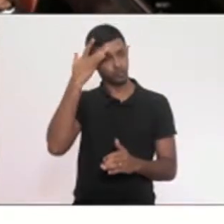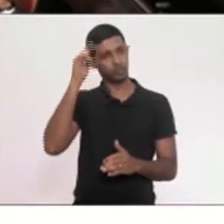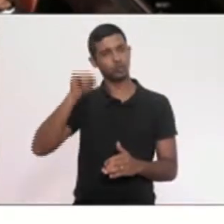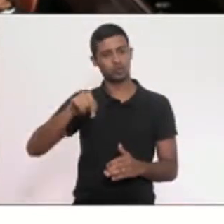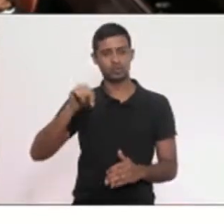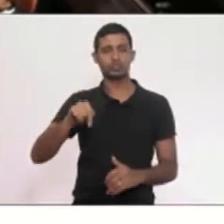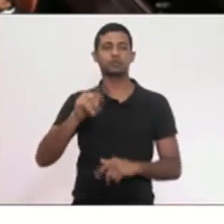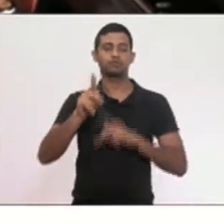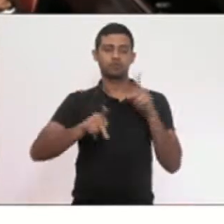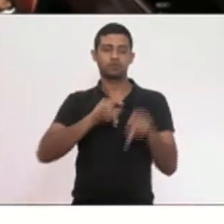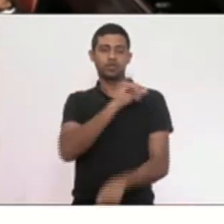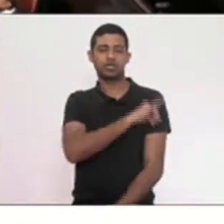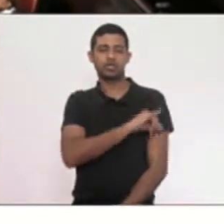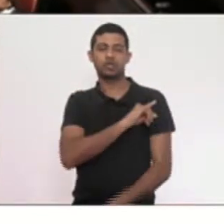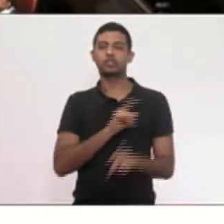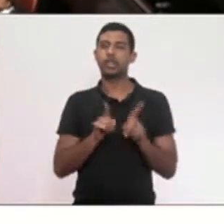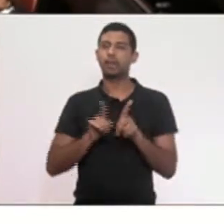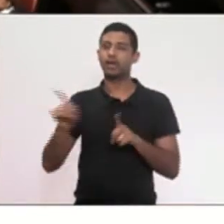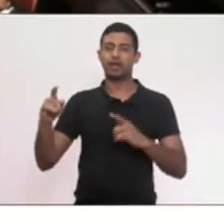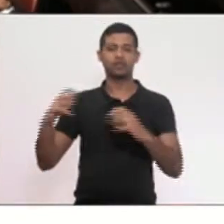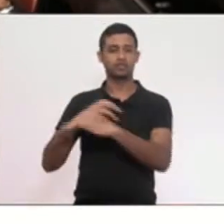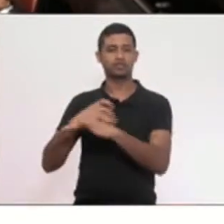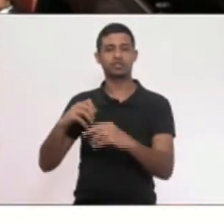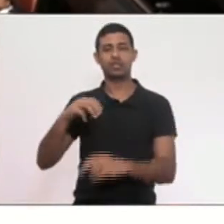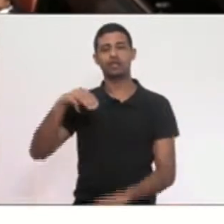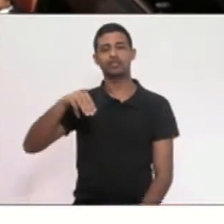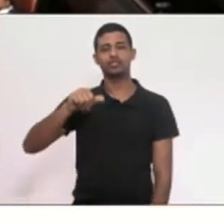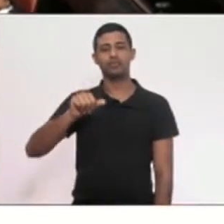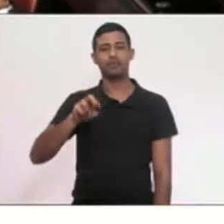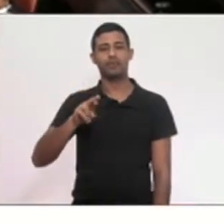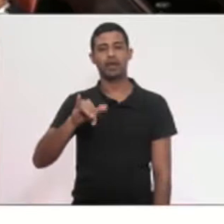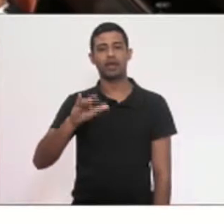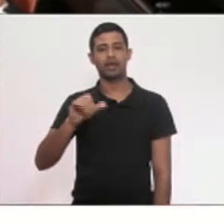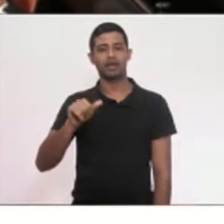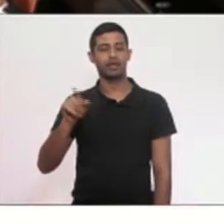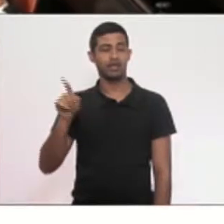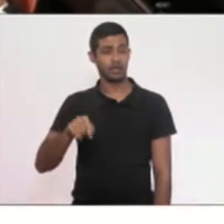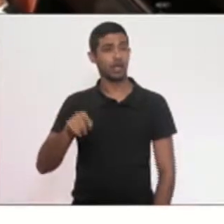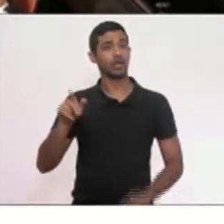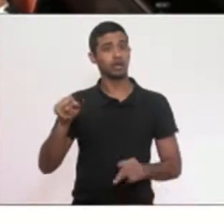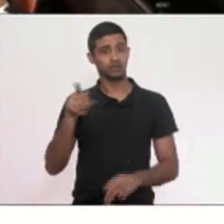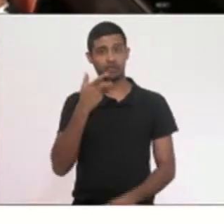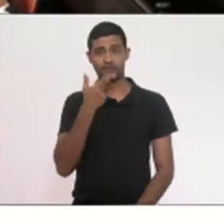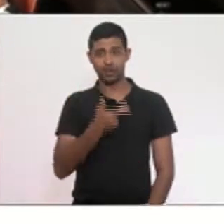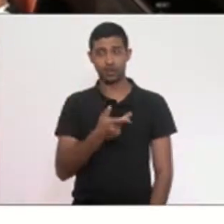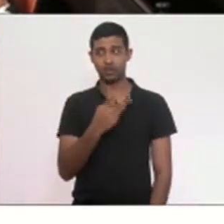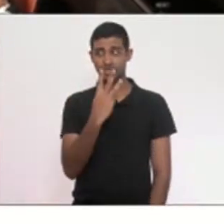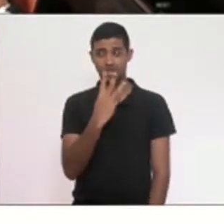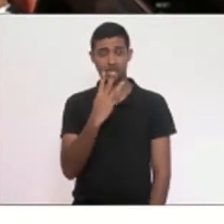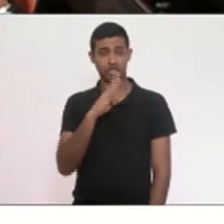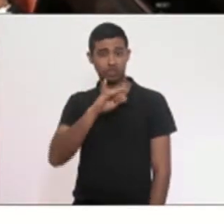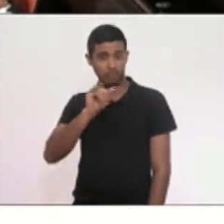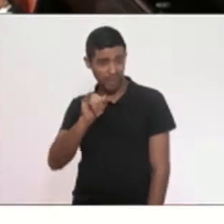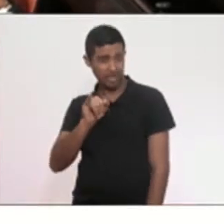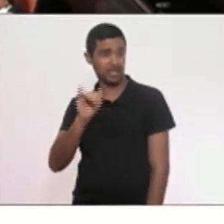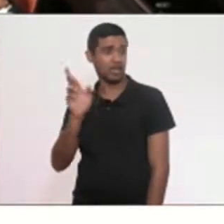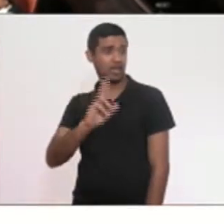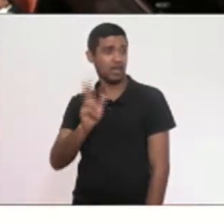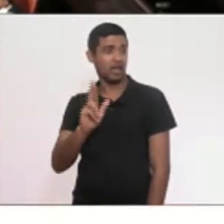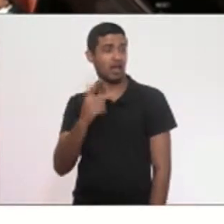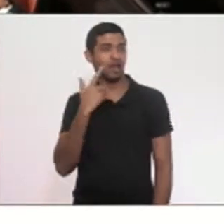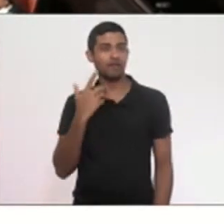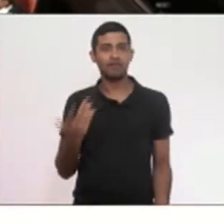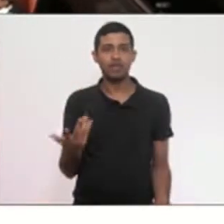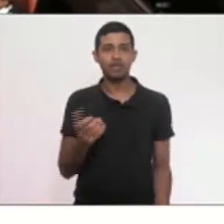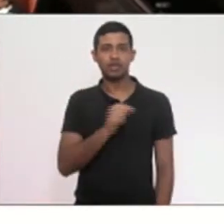Rio e também com o de Maricá, que Maricá, como o senhor bem disse, são 3 bilhões de orçamento. São Gonçalves tem, por exemplo,